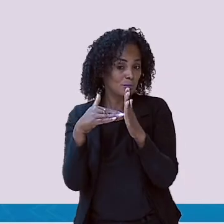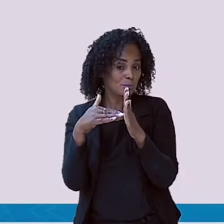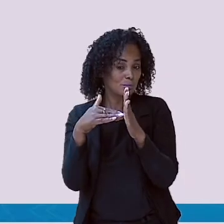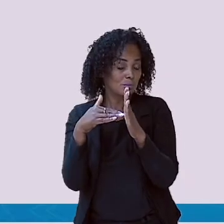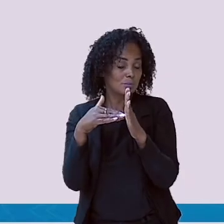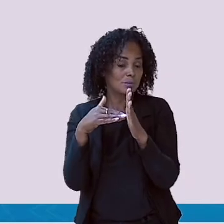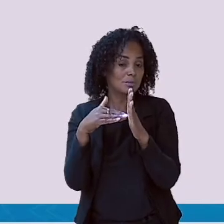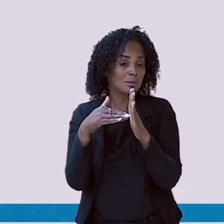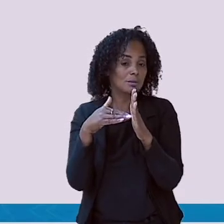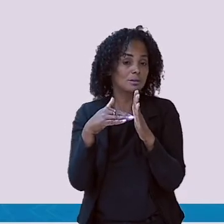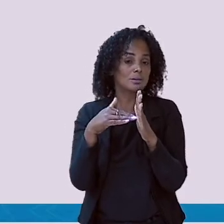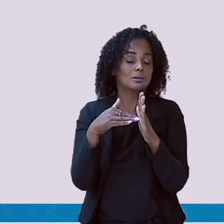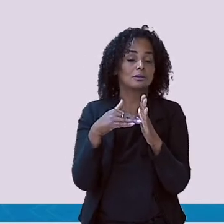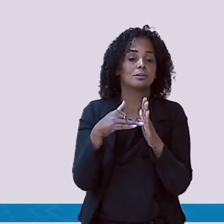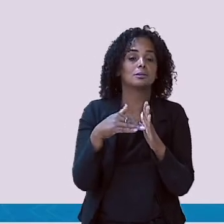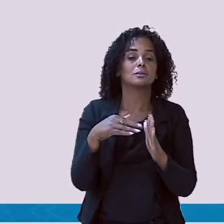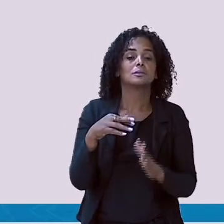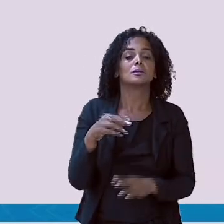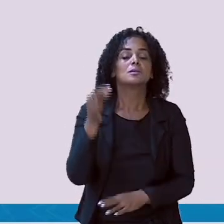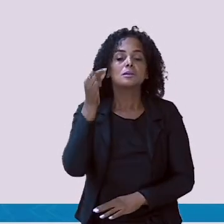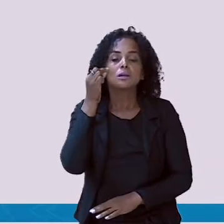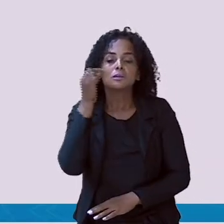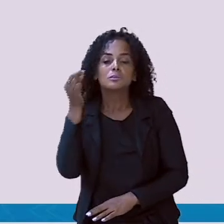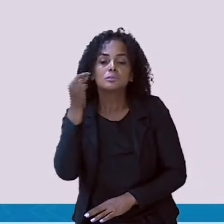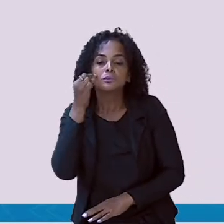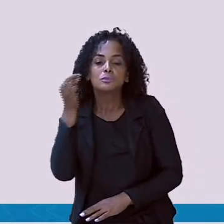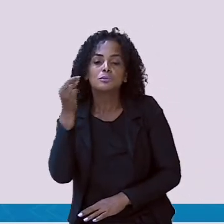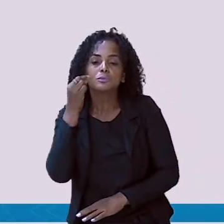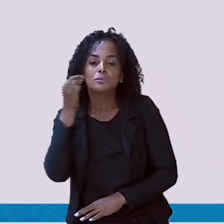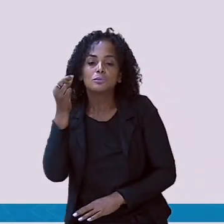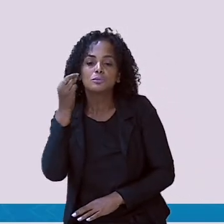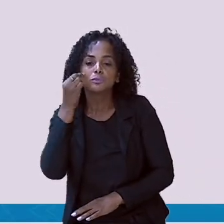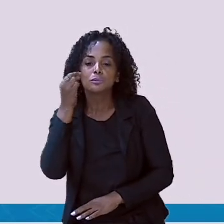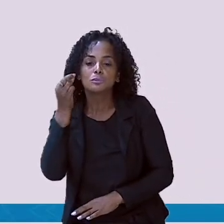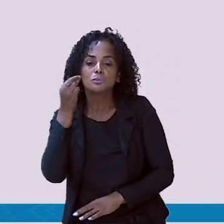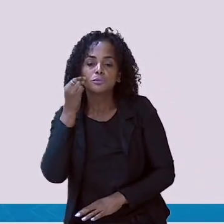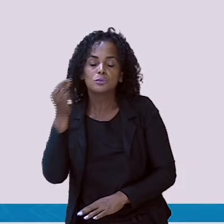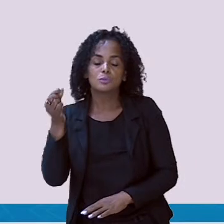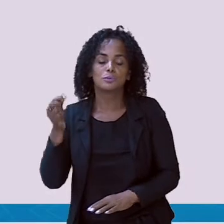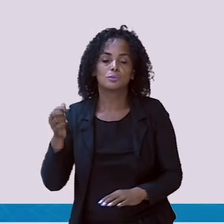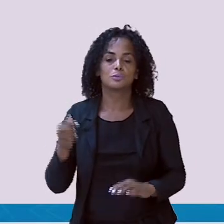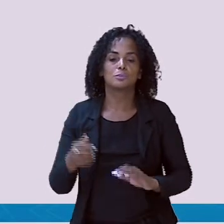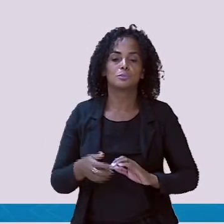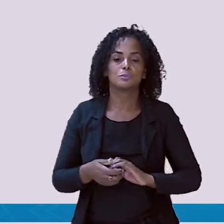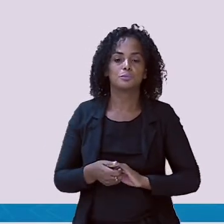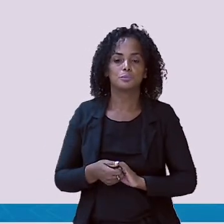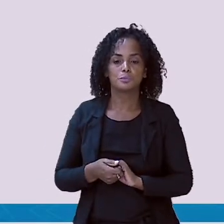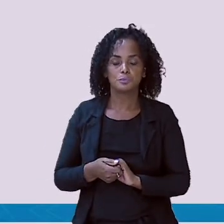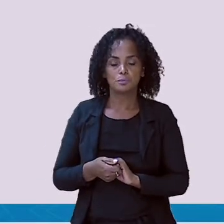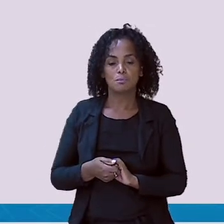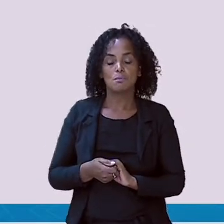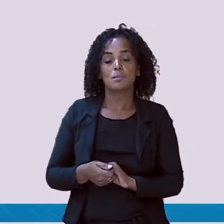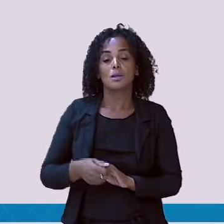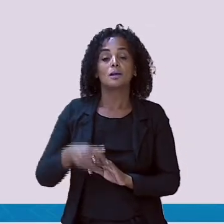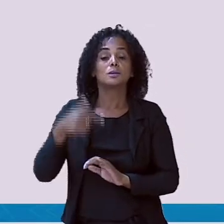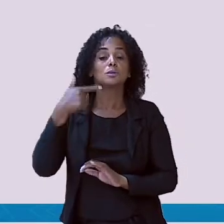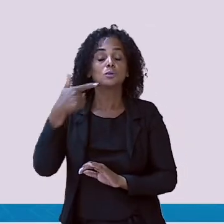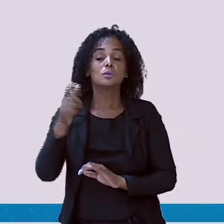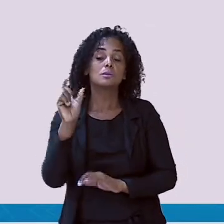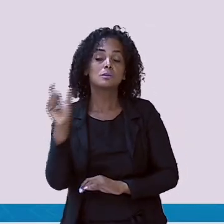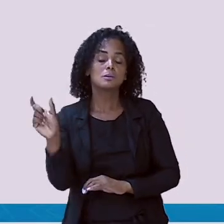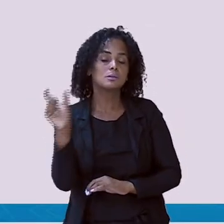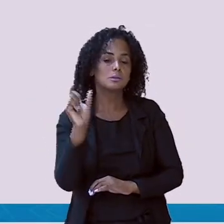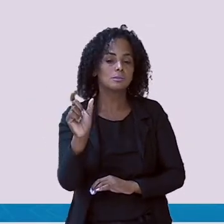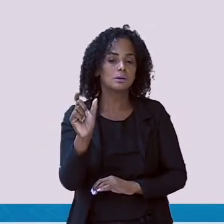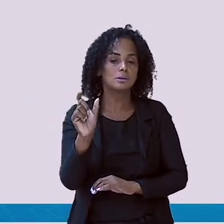a letra T e a letra O. A sílaba tó, rá, tó. Duas sílabas